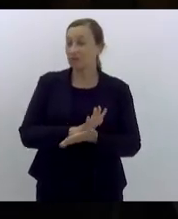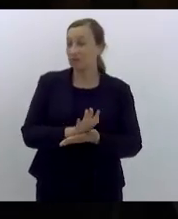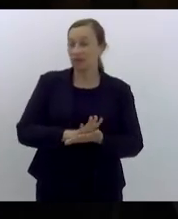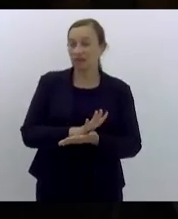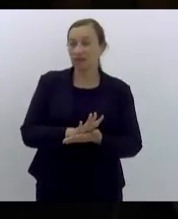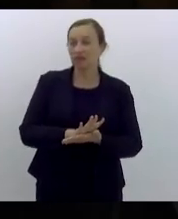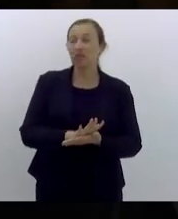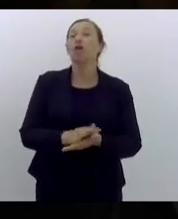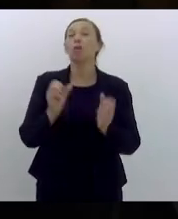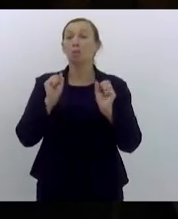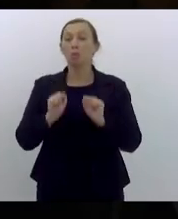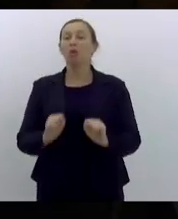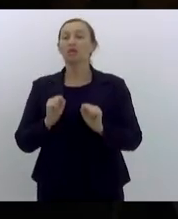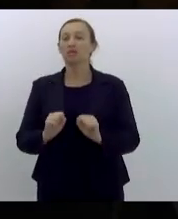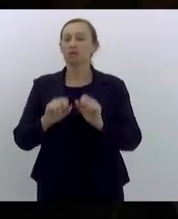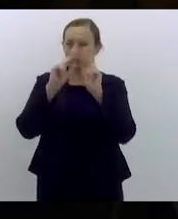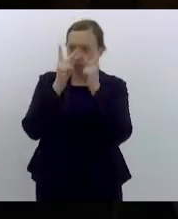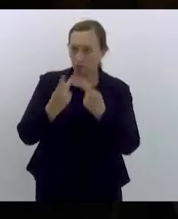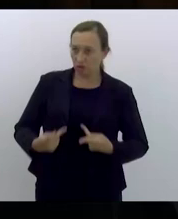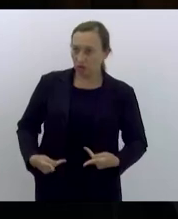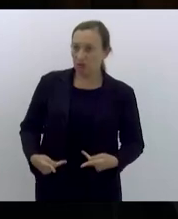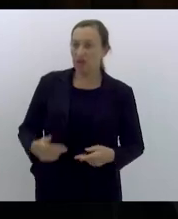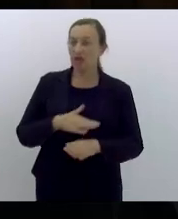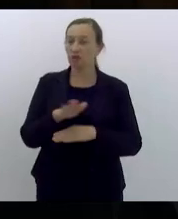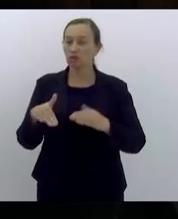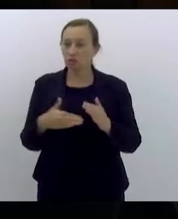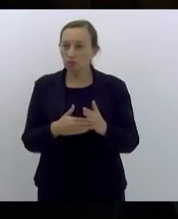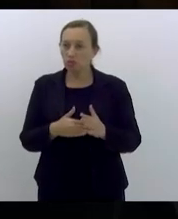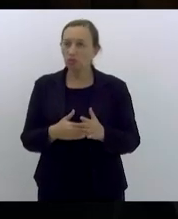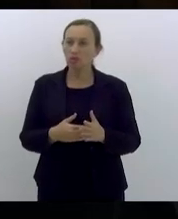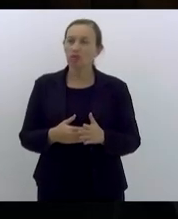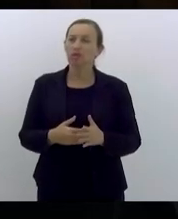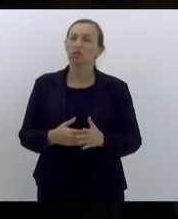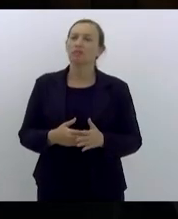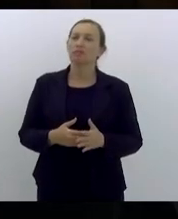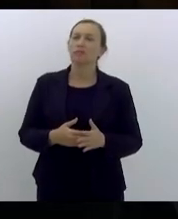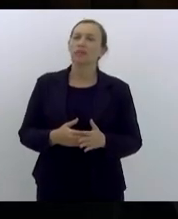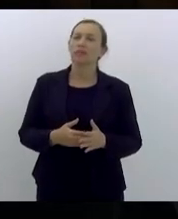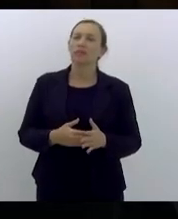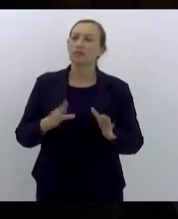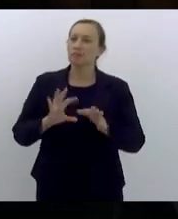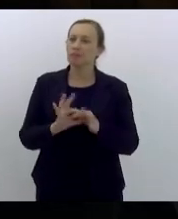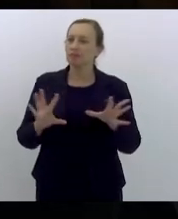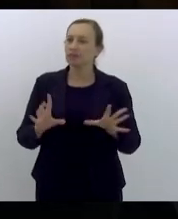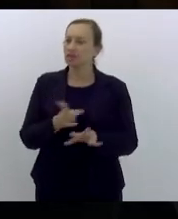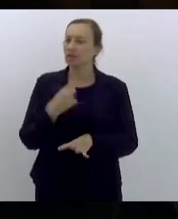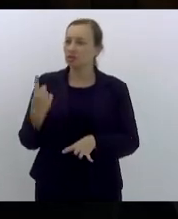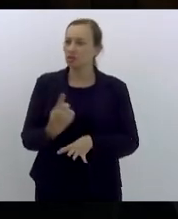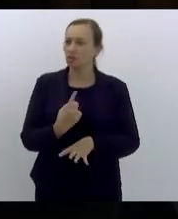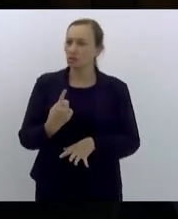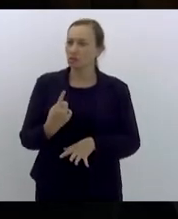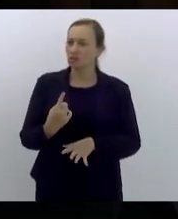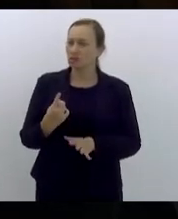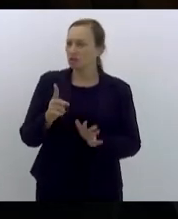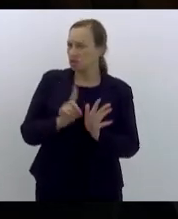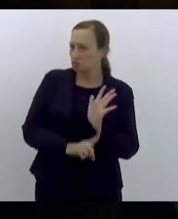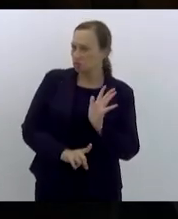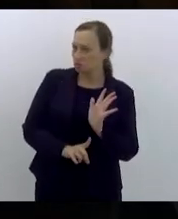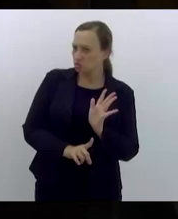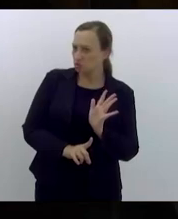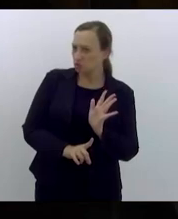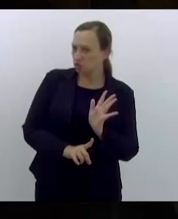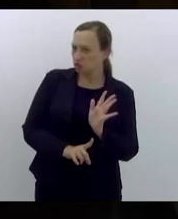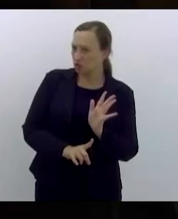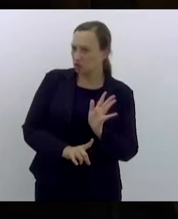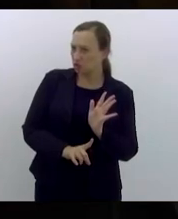nós possamos humanizar os seres humanos e permitir com que nós não sejamos mais reduzidas e reduzidos à